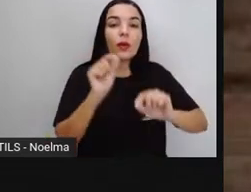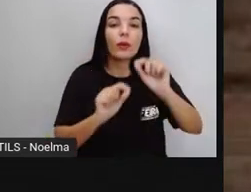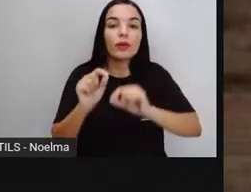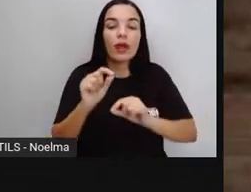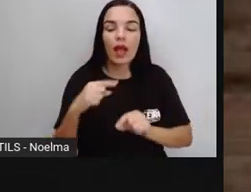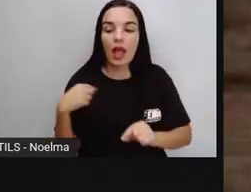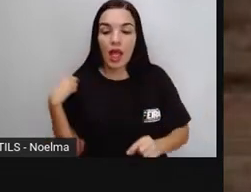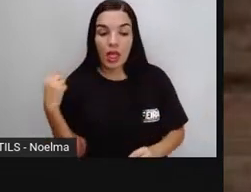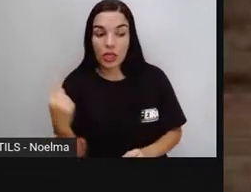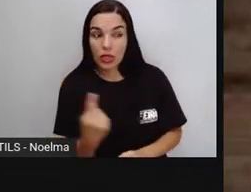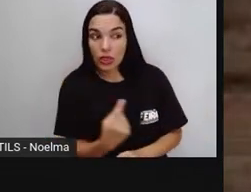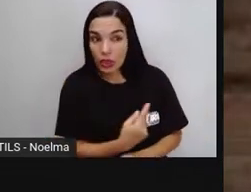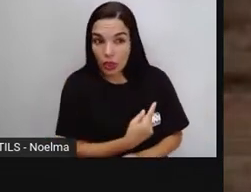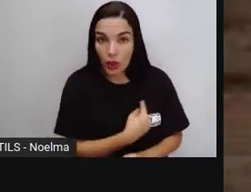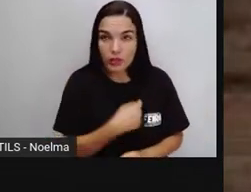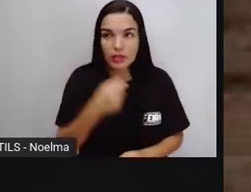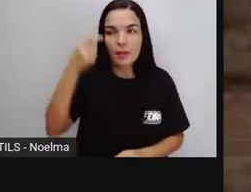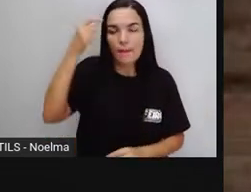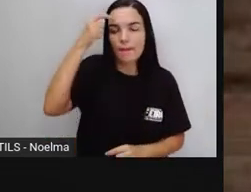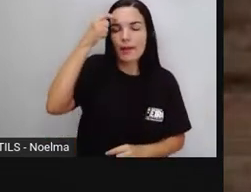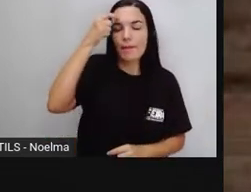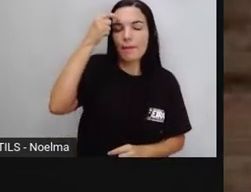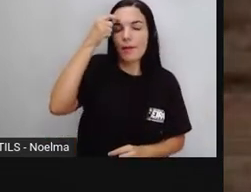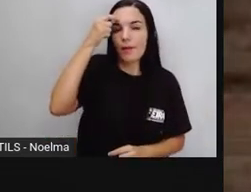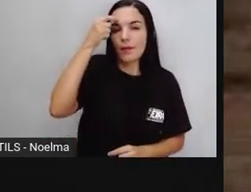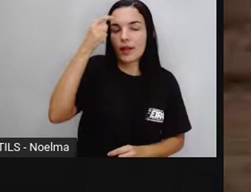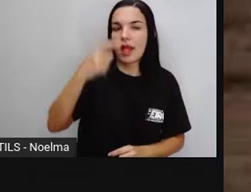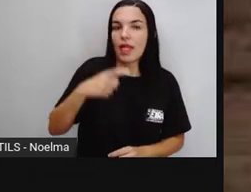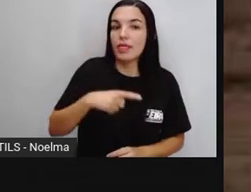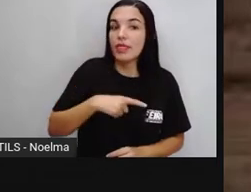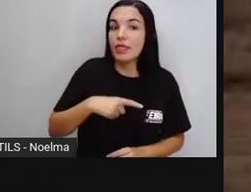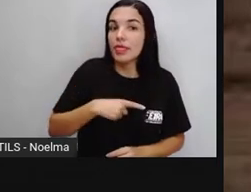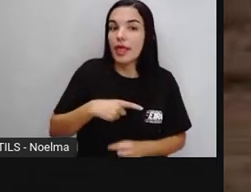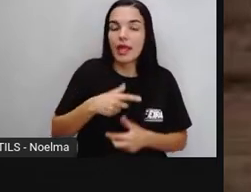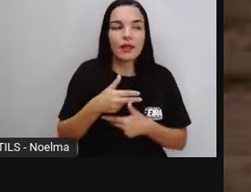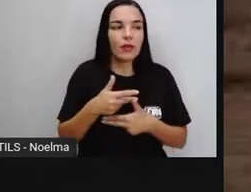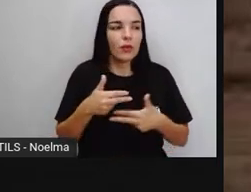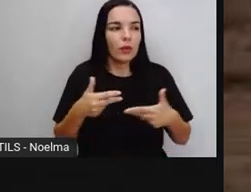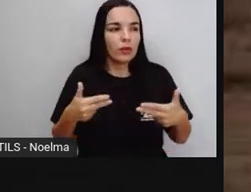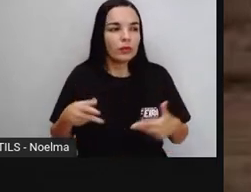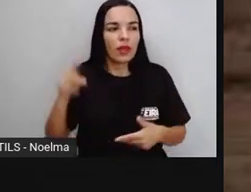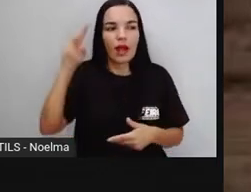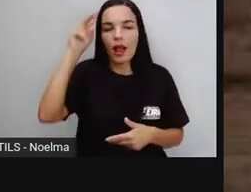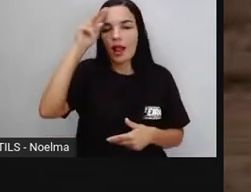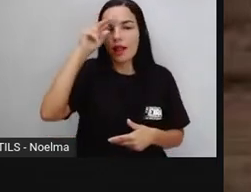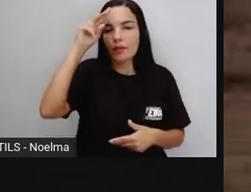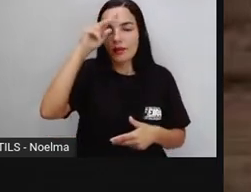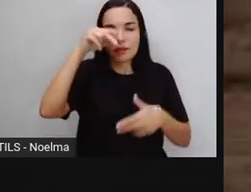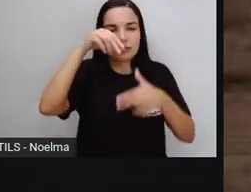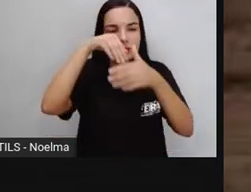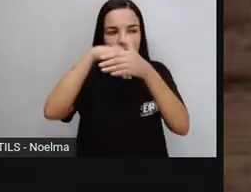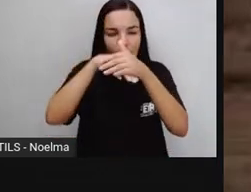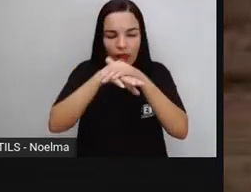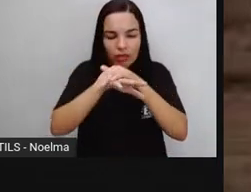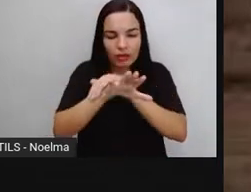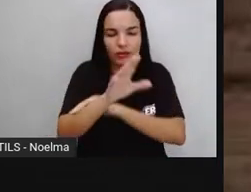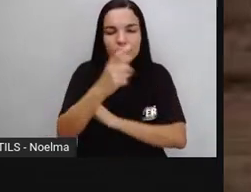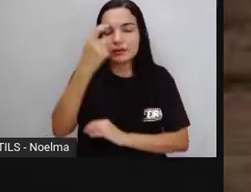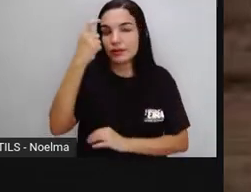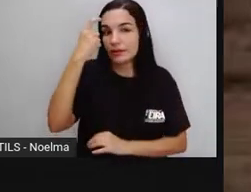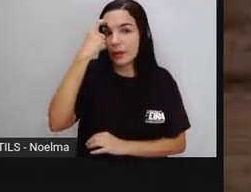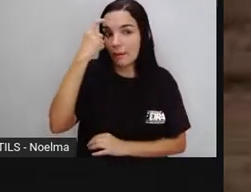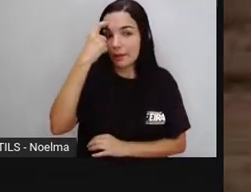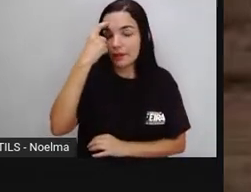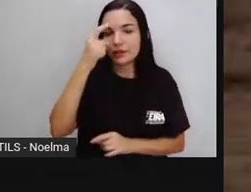nossas memórias, né? Constituem aí fatos que lembramos, que armazenamos em nossa mente